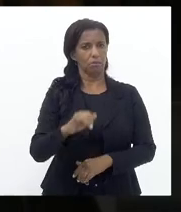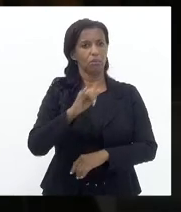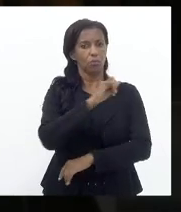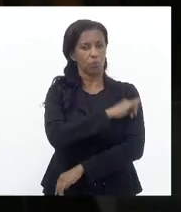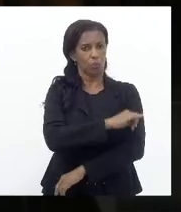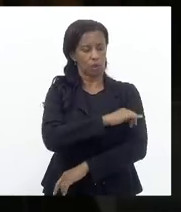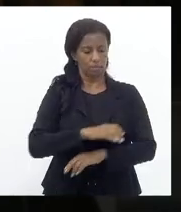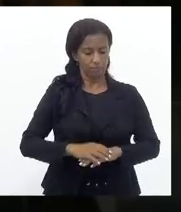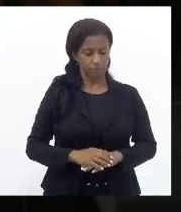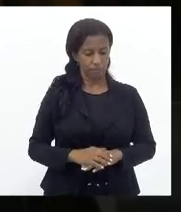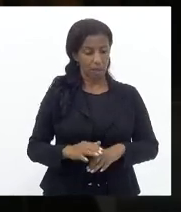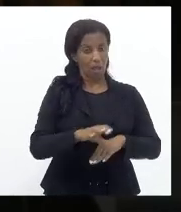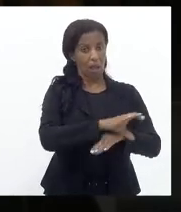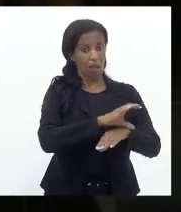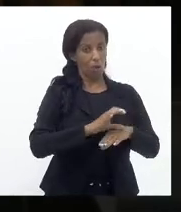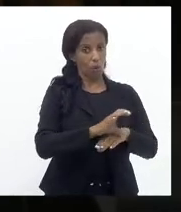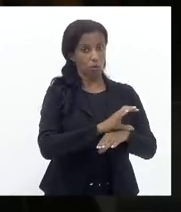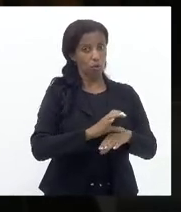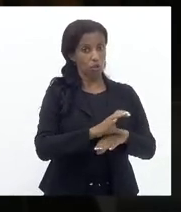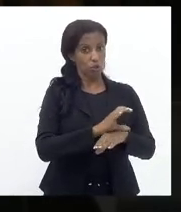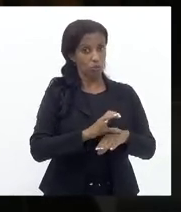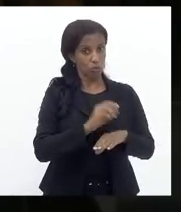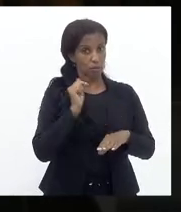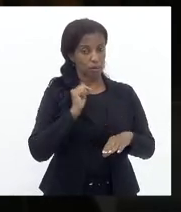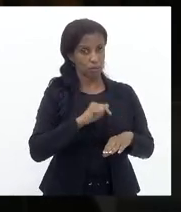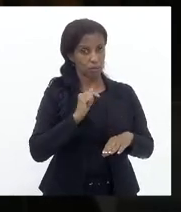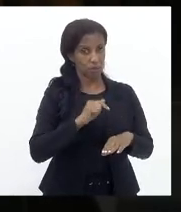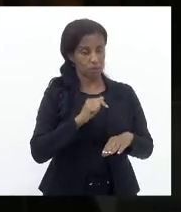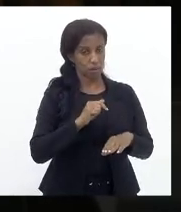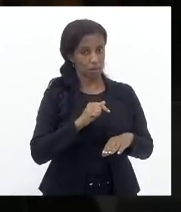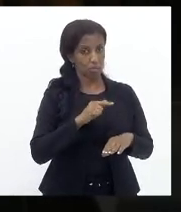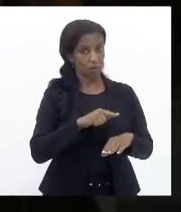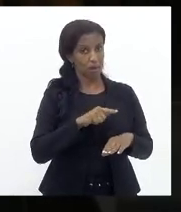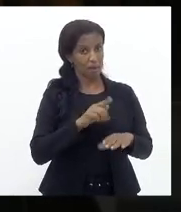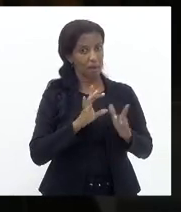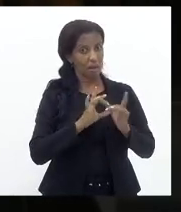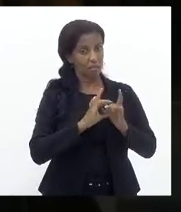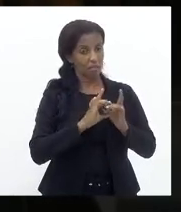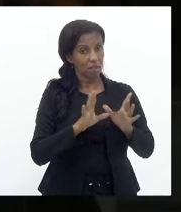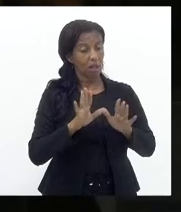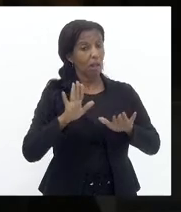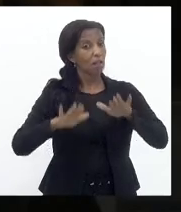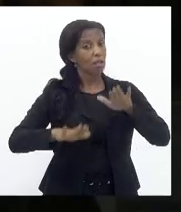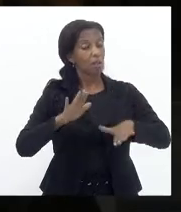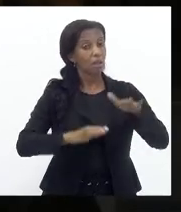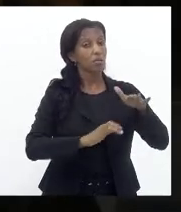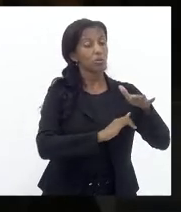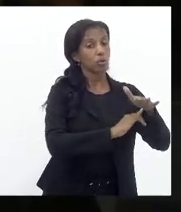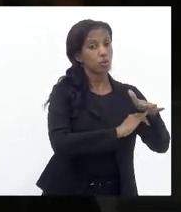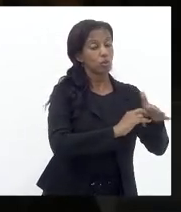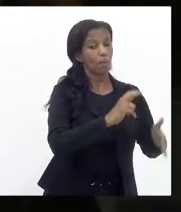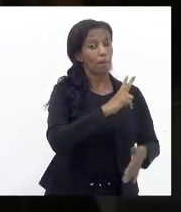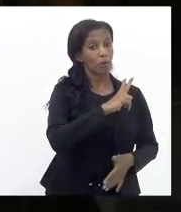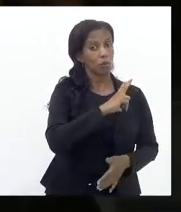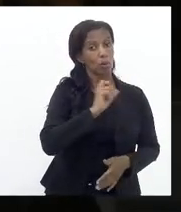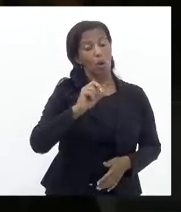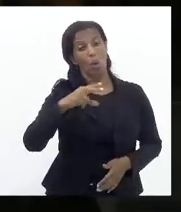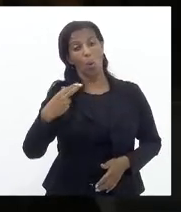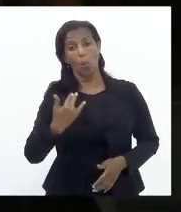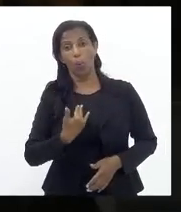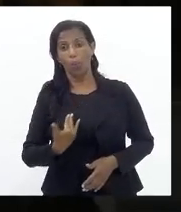Constituição Federal A lei de diretriz E base da nossa educação Ela permite Que tanto uma instituição Particular Quanto pública